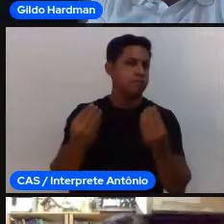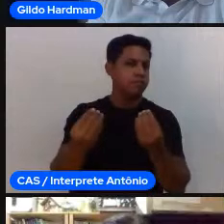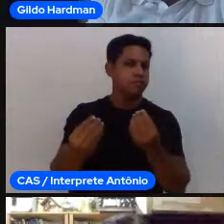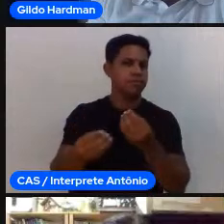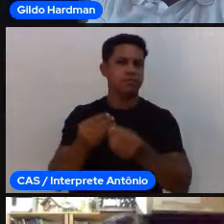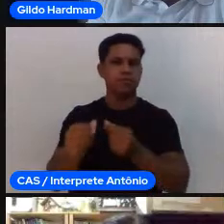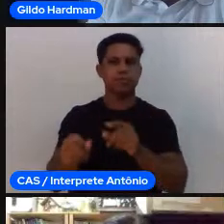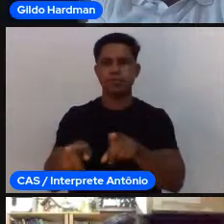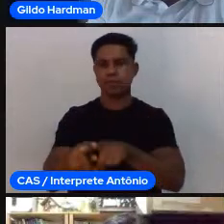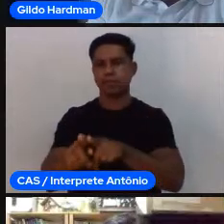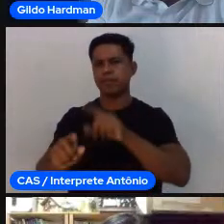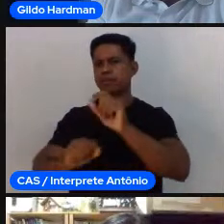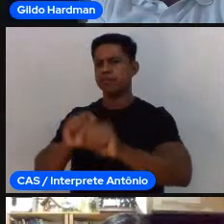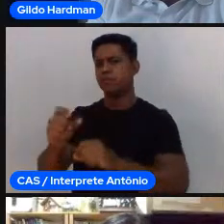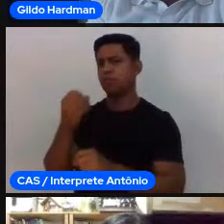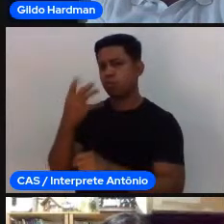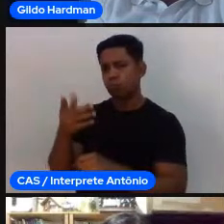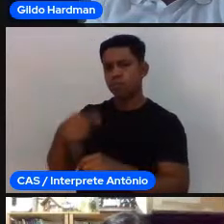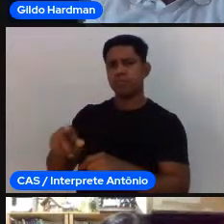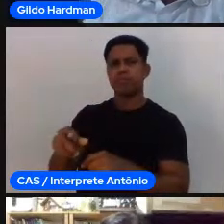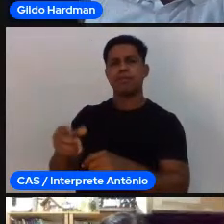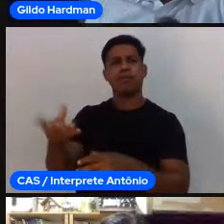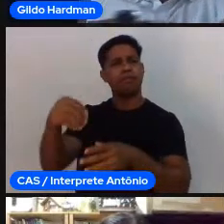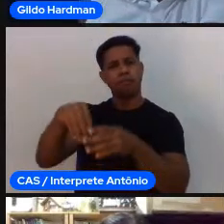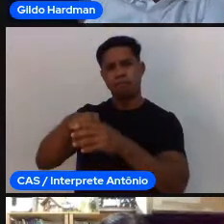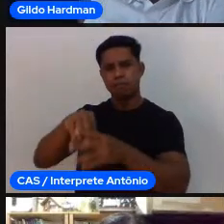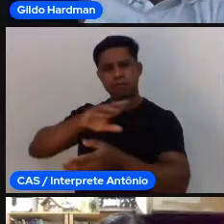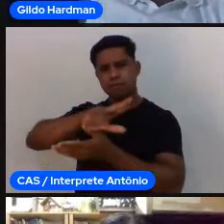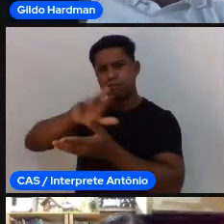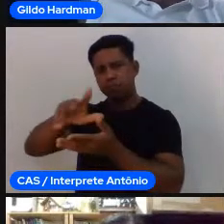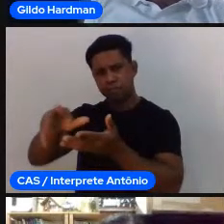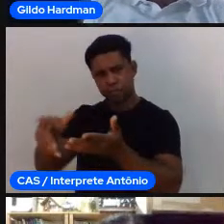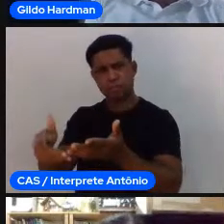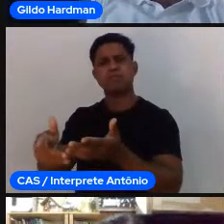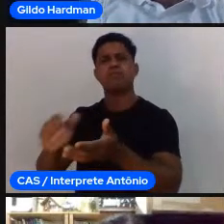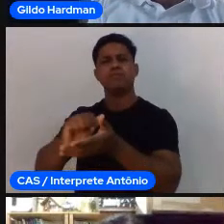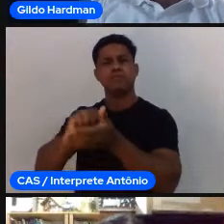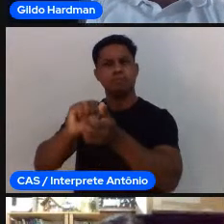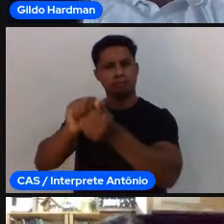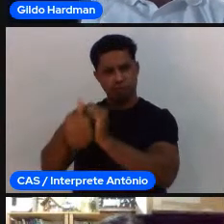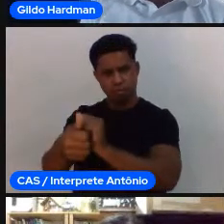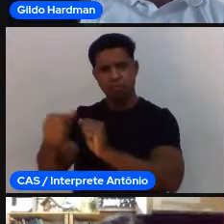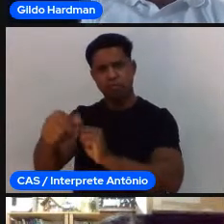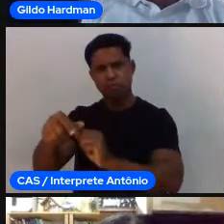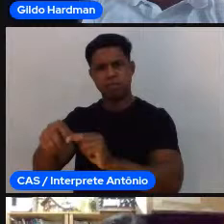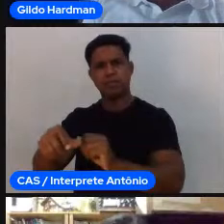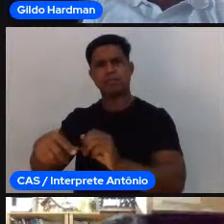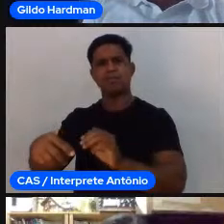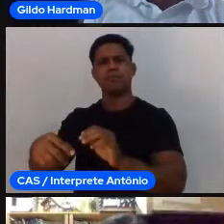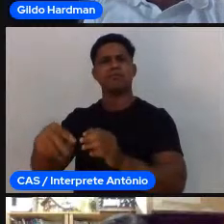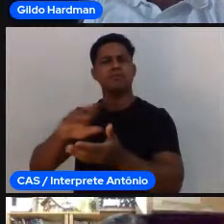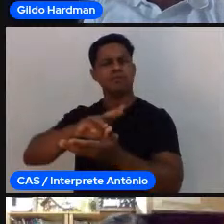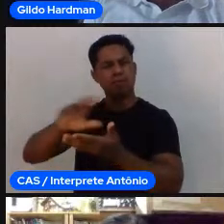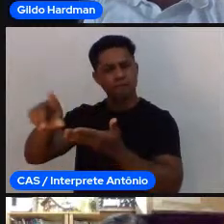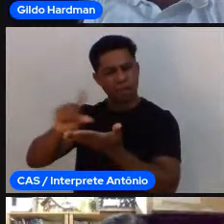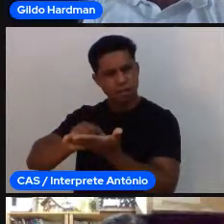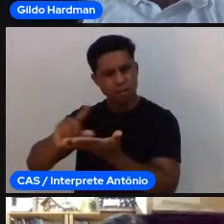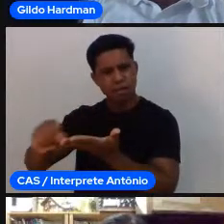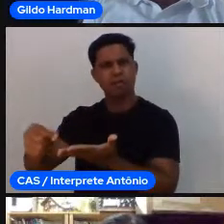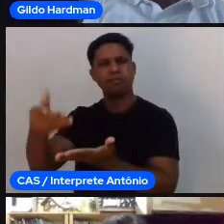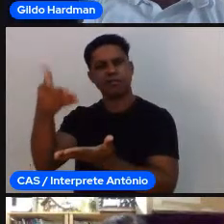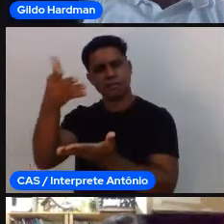científicas. E dentro das diferentes formas de compartilhar o que a gente tem feito, tem uma série de artigos que vão sustentar a minha fala hoje,